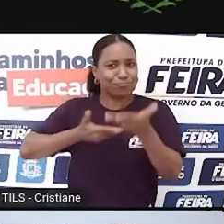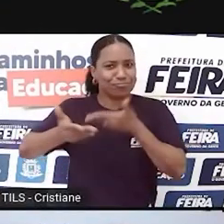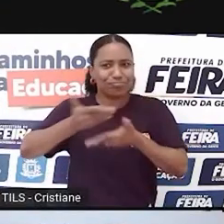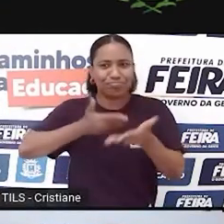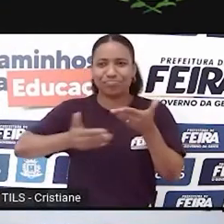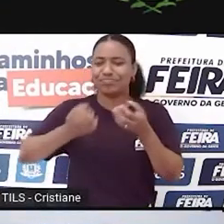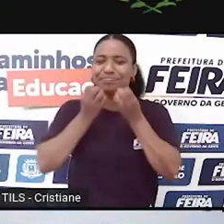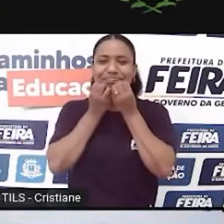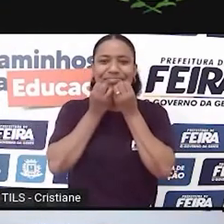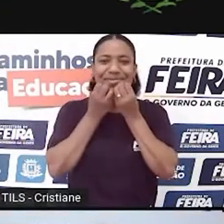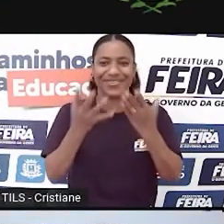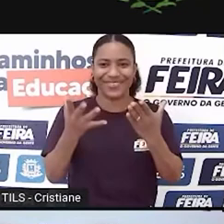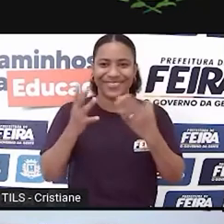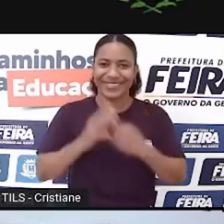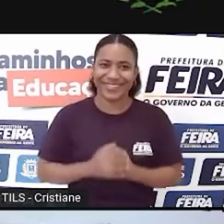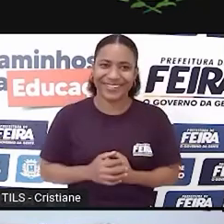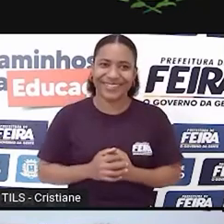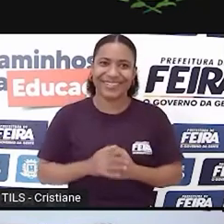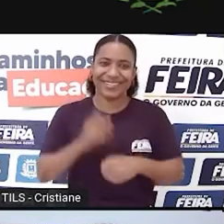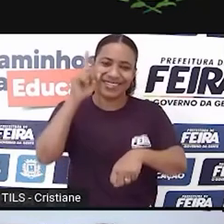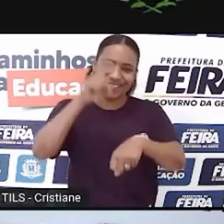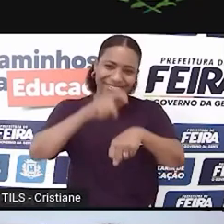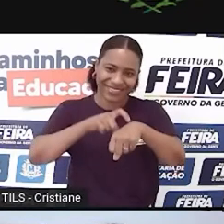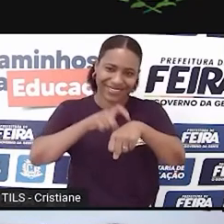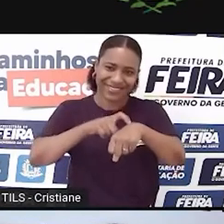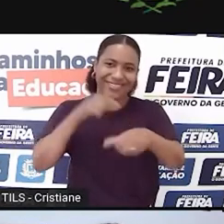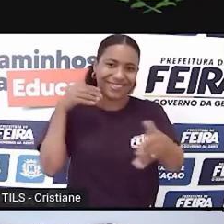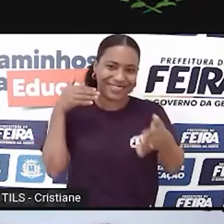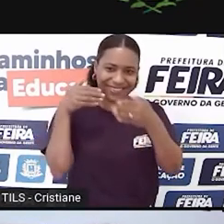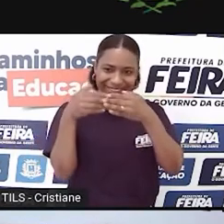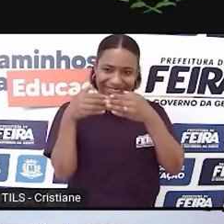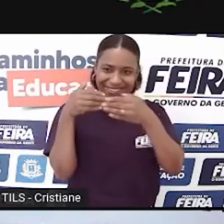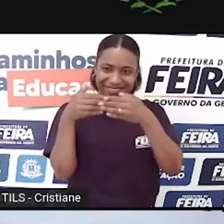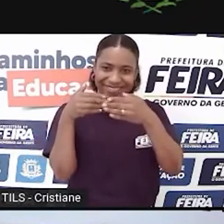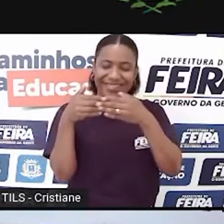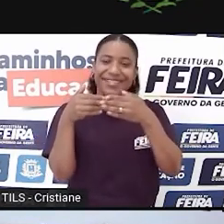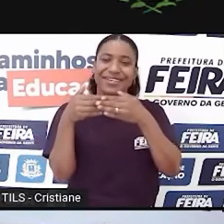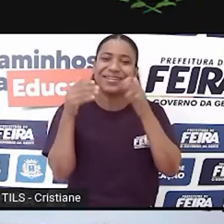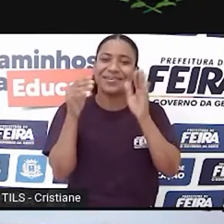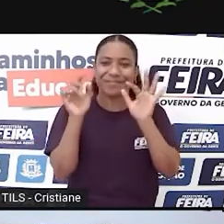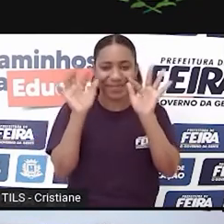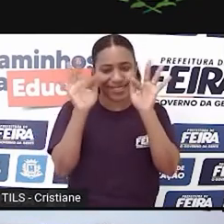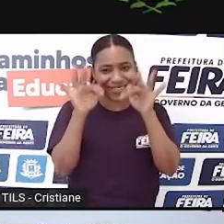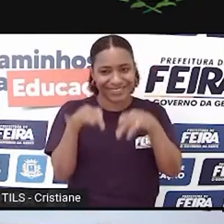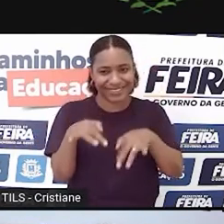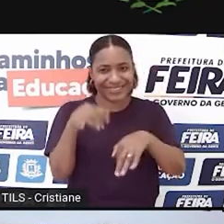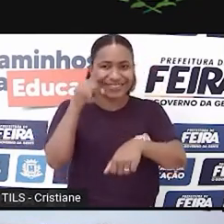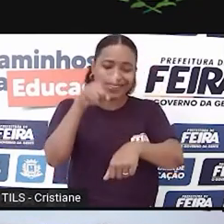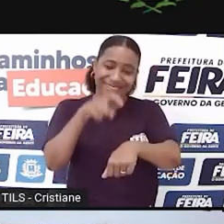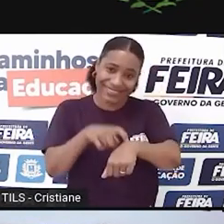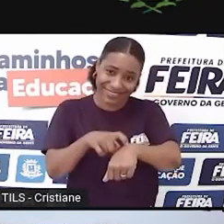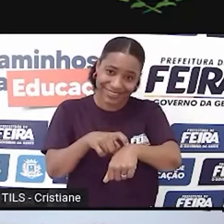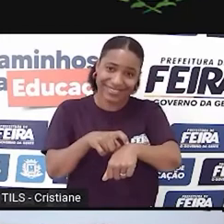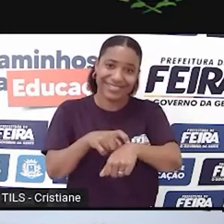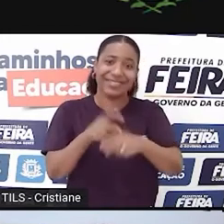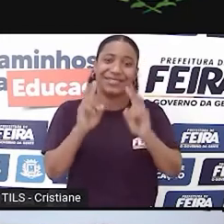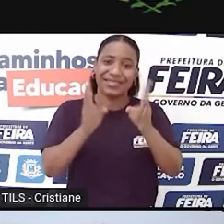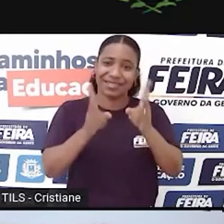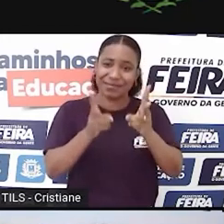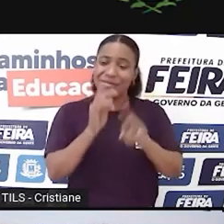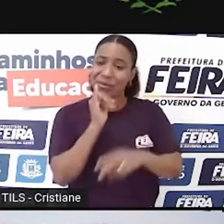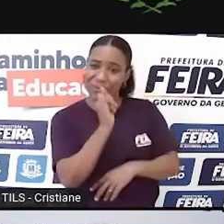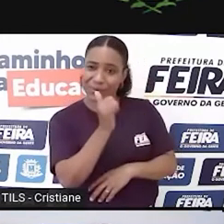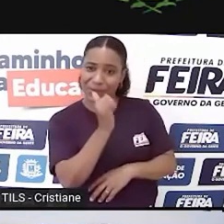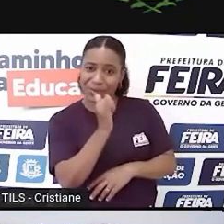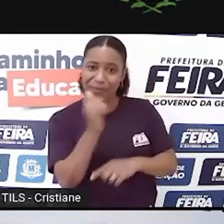Cláudia. Infelizmente, nosso tempo está próximo de acabar e é o que eu sempre falo aqui com os meninos, né? Nos